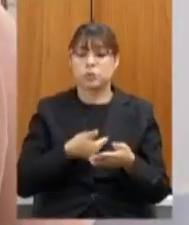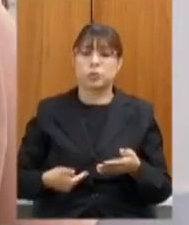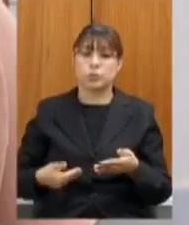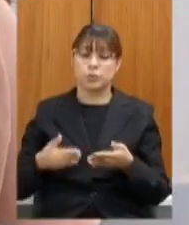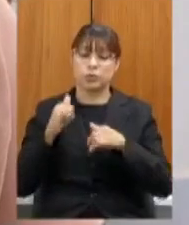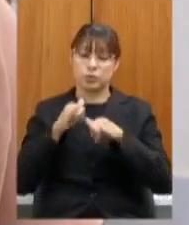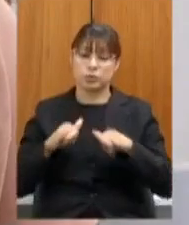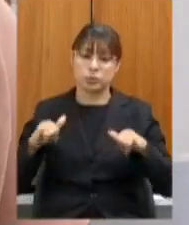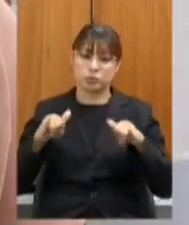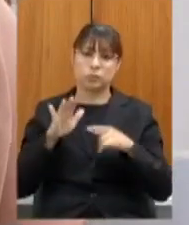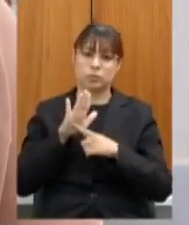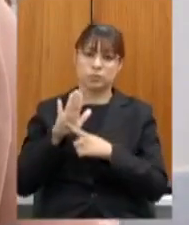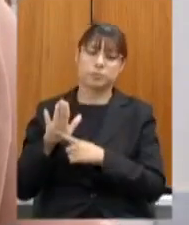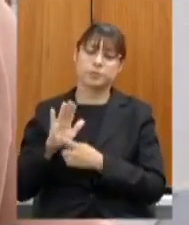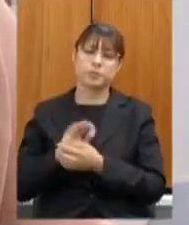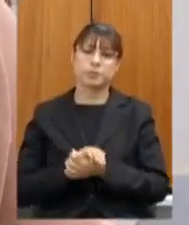estado